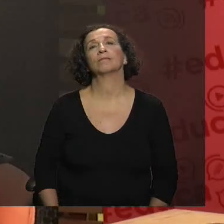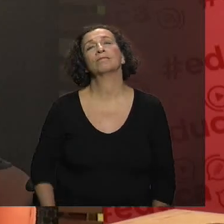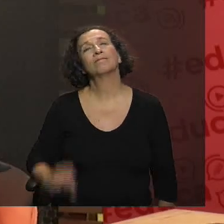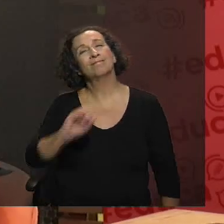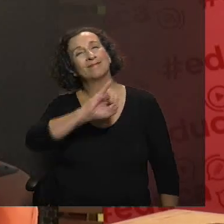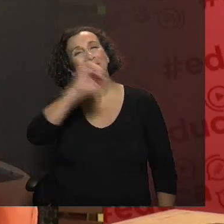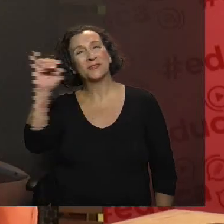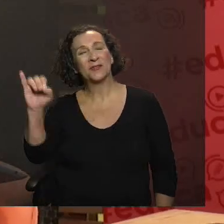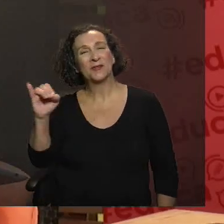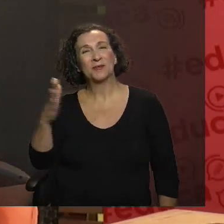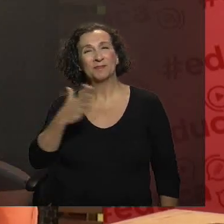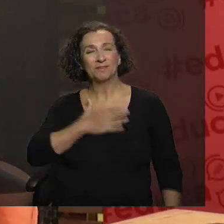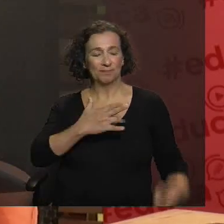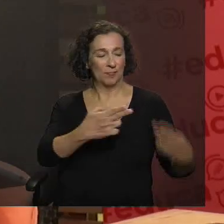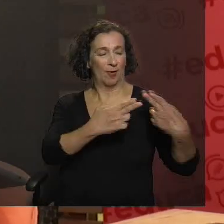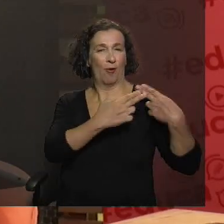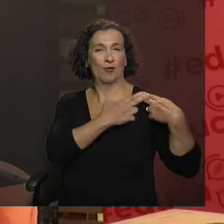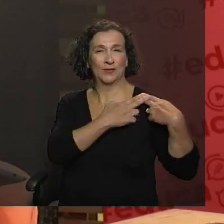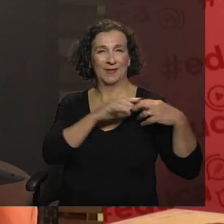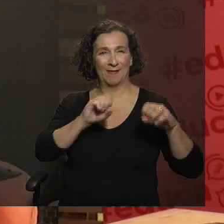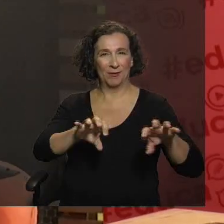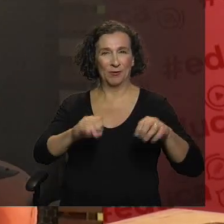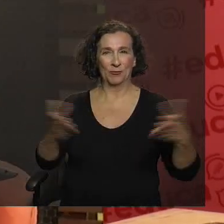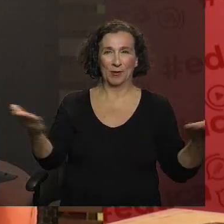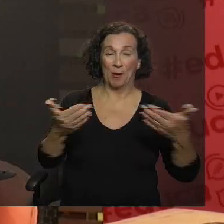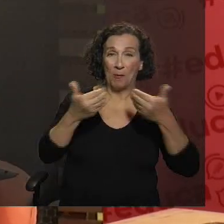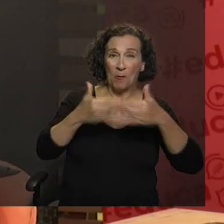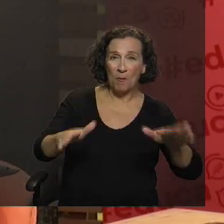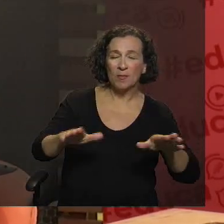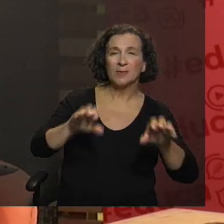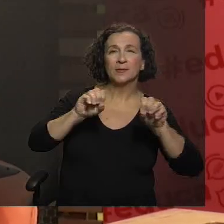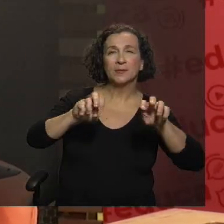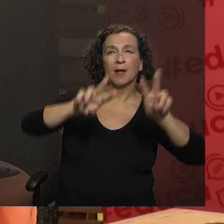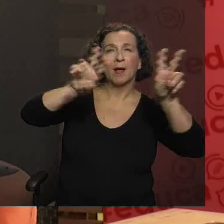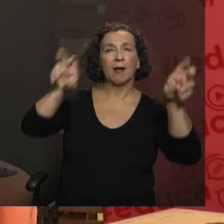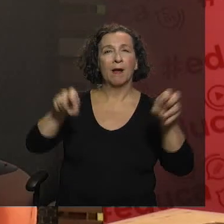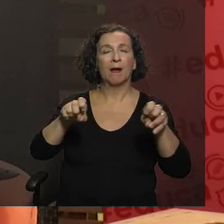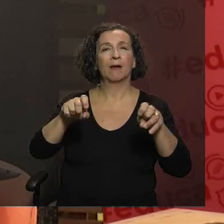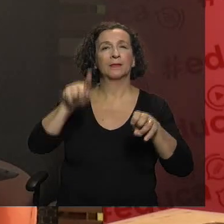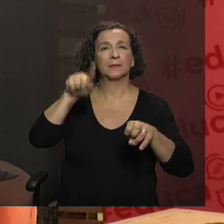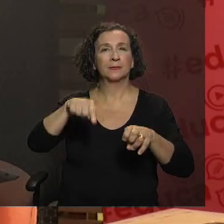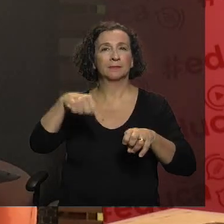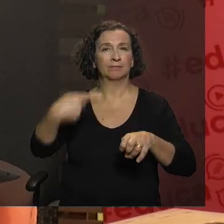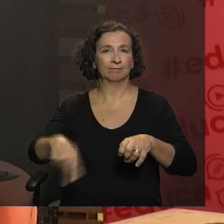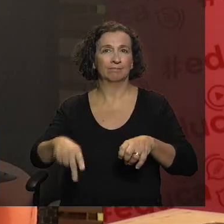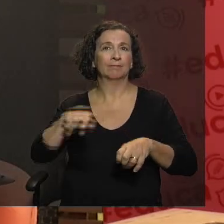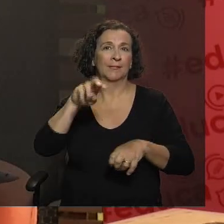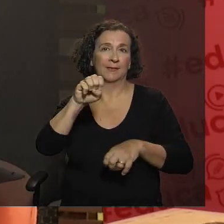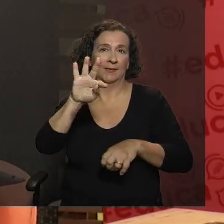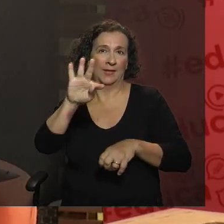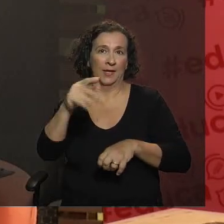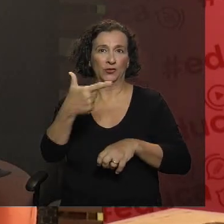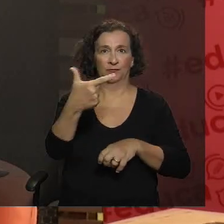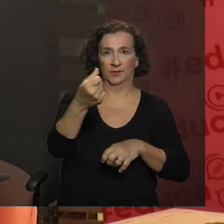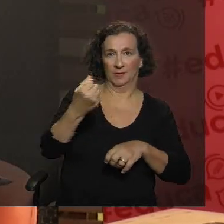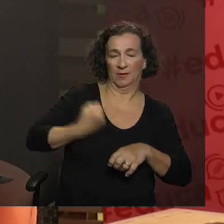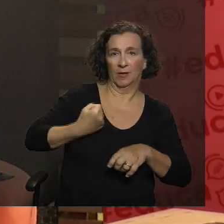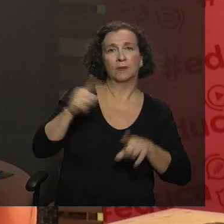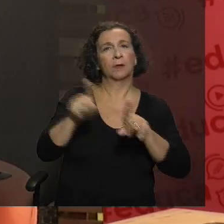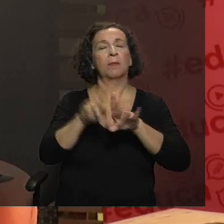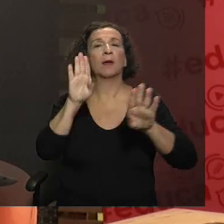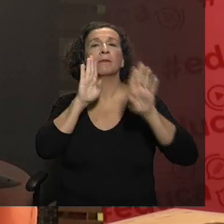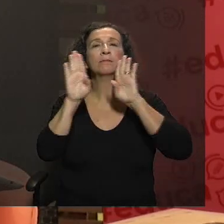Olá, como eu sou o Hashtag Educa, a nossa conversa sobre educação aqui na Multirio, na NET, no Canal 26 e pelo Facebook.